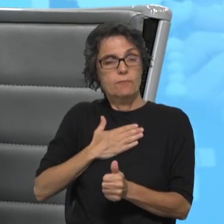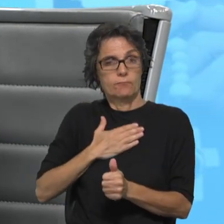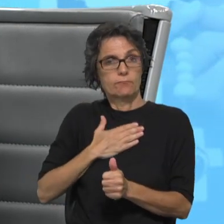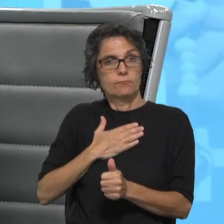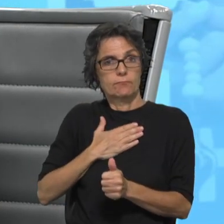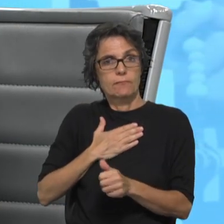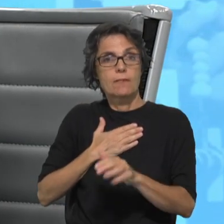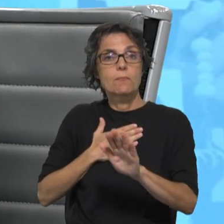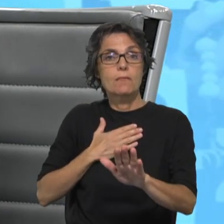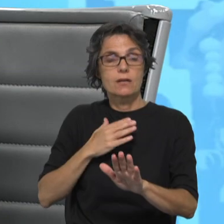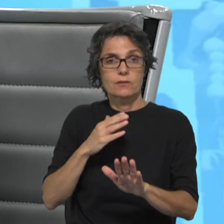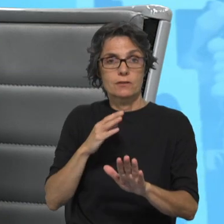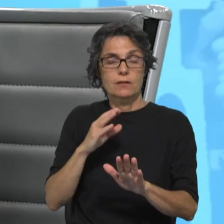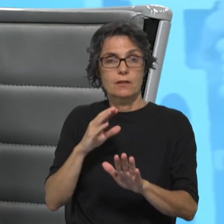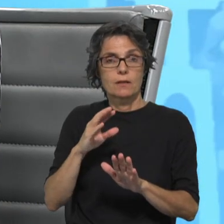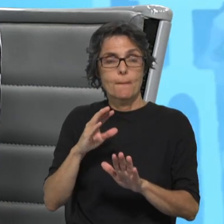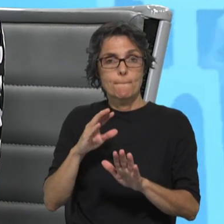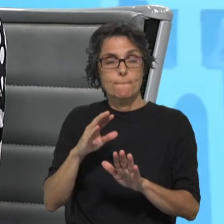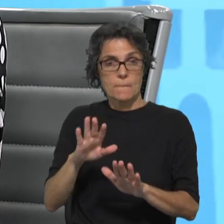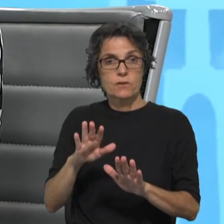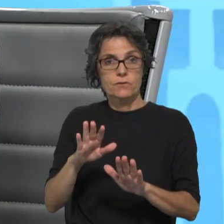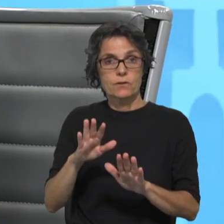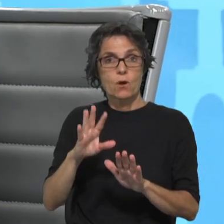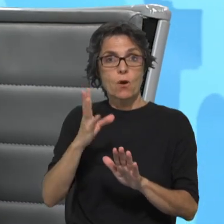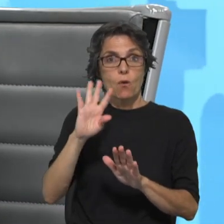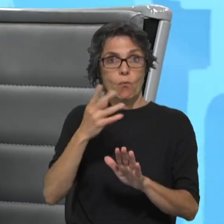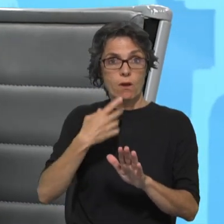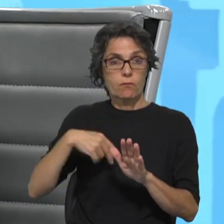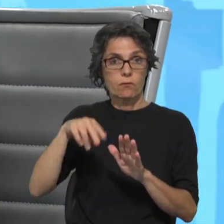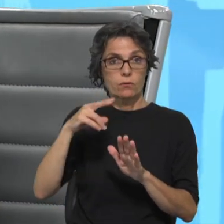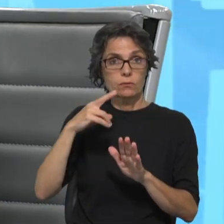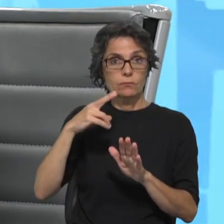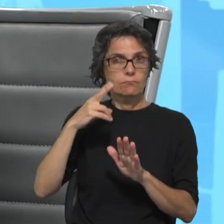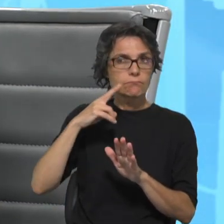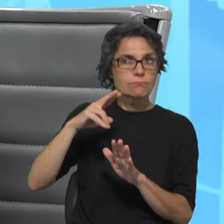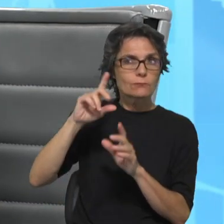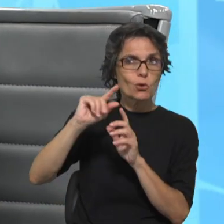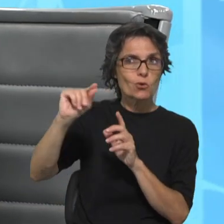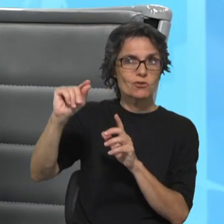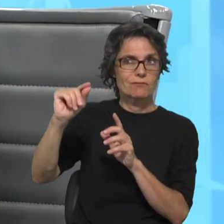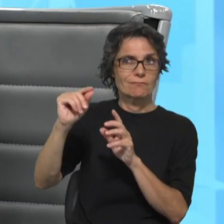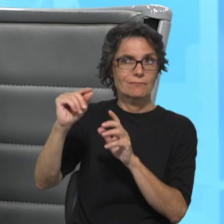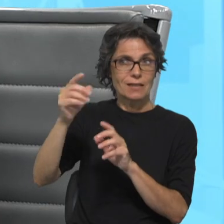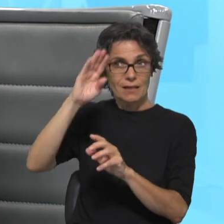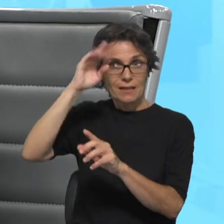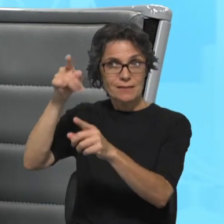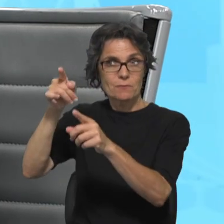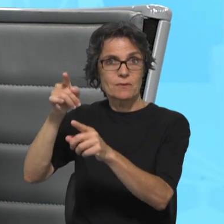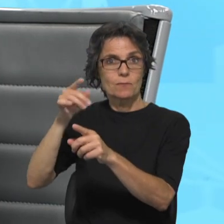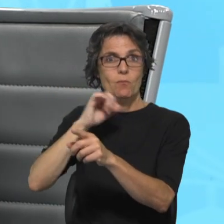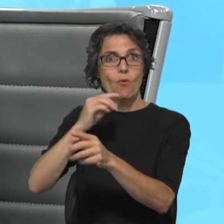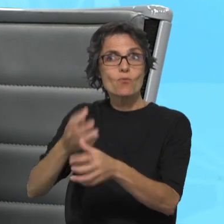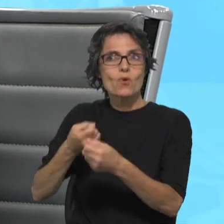Mas mesmo chegando, mesmo vindo, vendo, avistando, nós às vezes temos medo, às vezes não o reconhecemos logo.